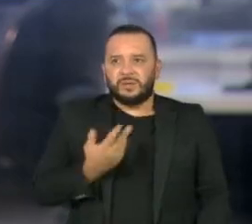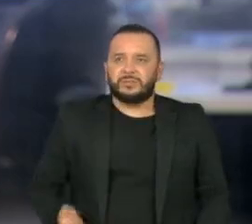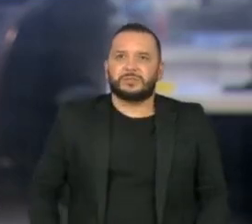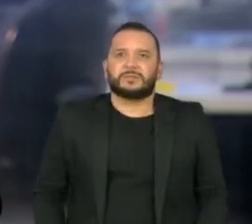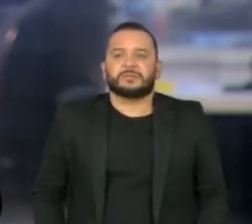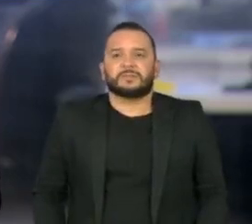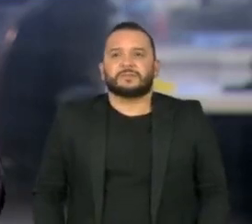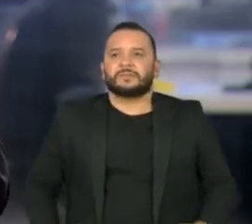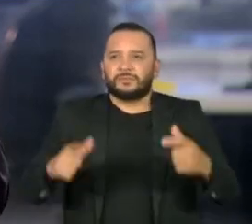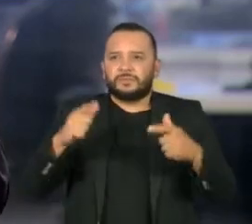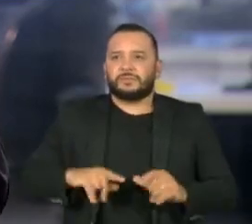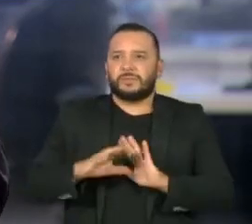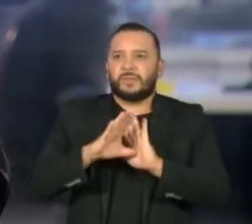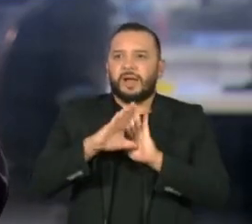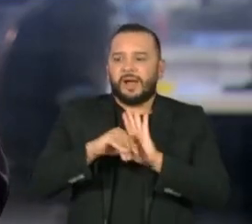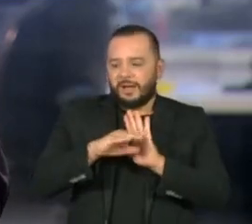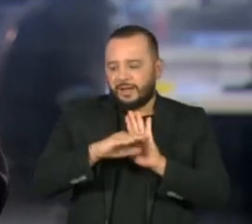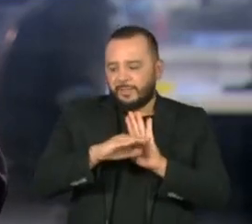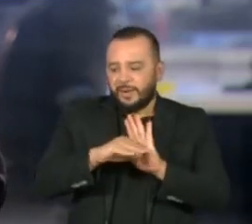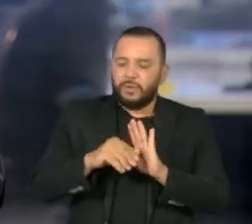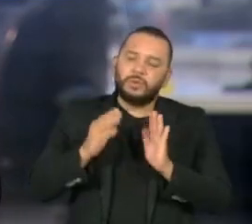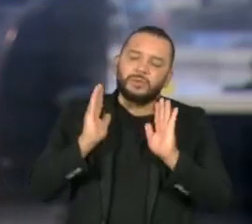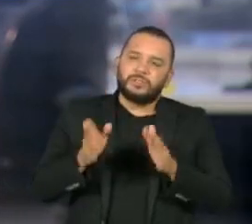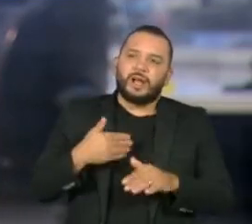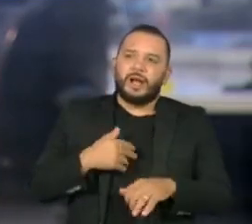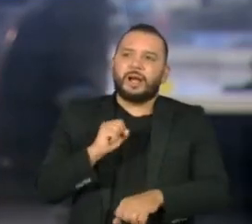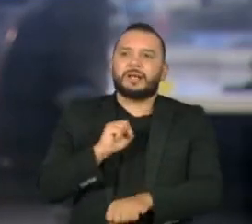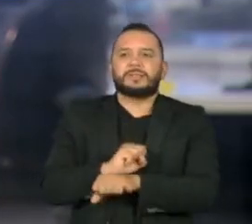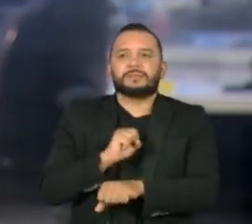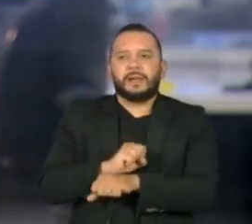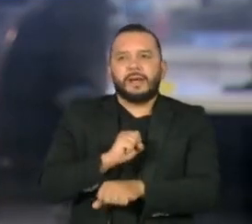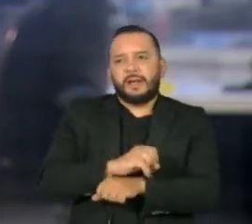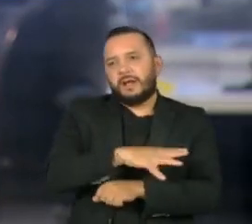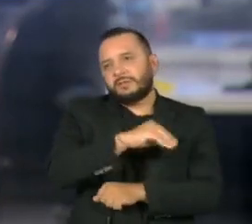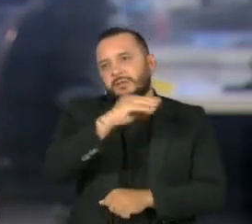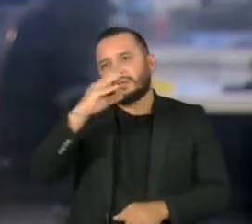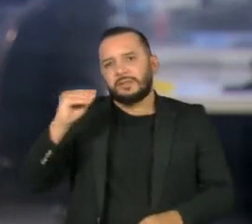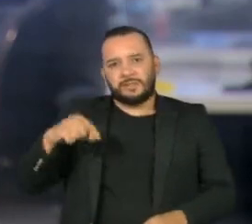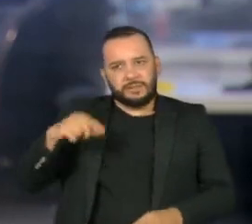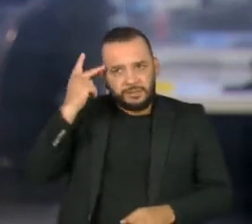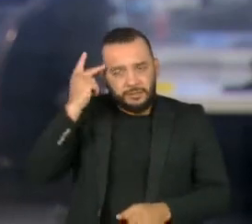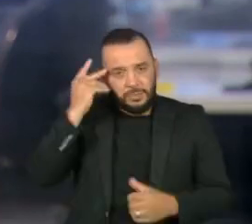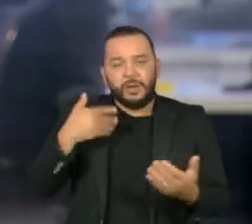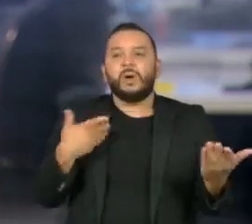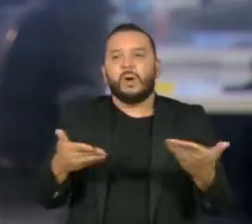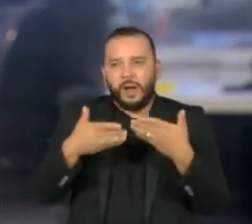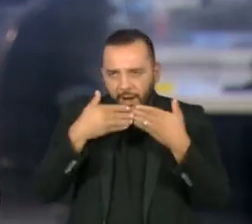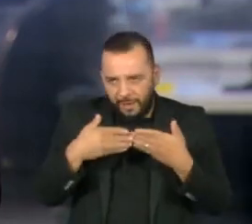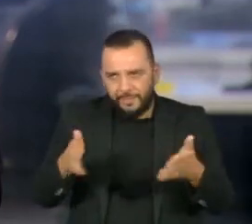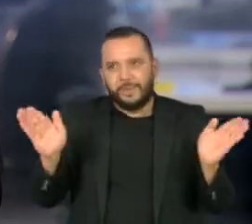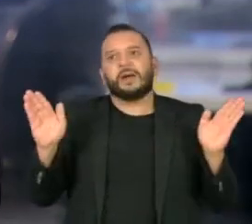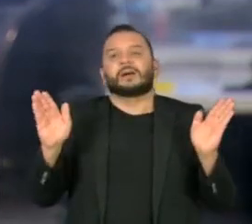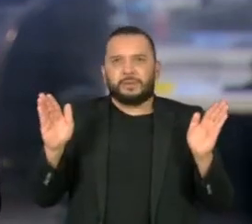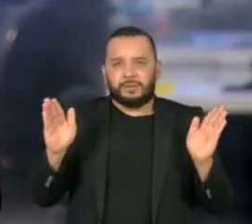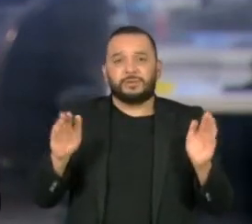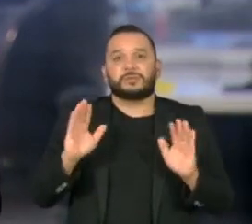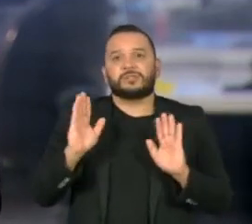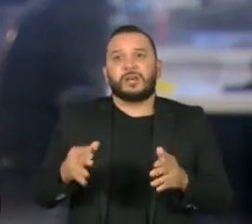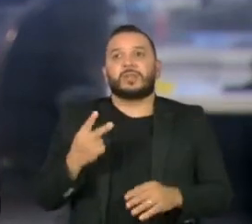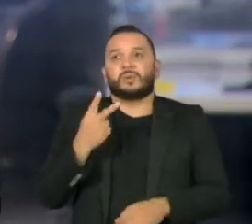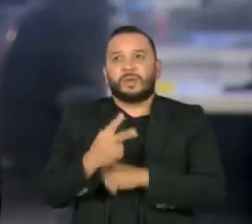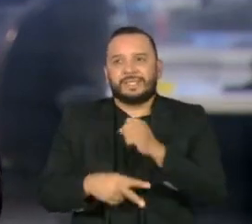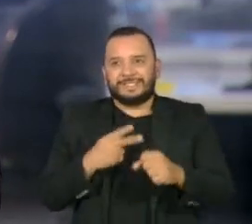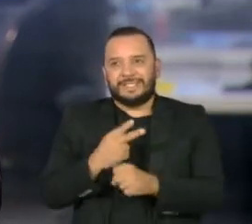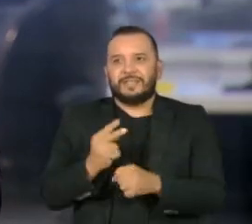O Vale do Anhangabaú, depois de uma longa espera aqui na região central de São Paulo, será reaberto hoje ao público. Ele ficou dois